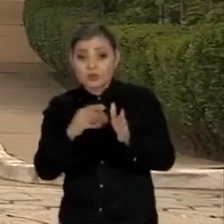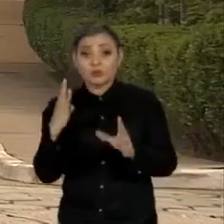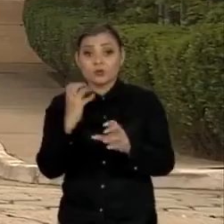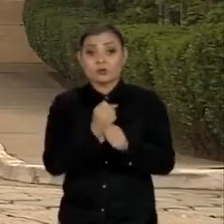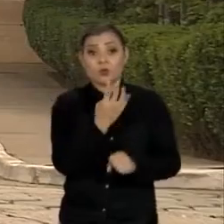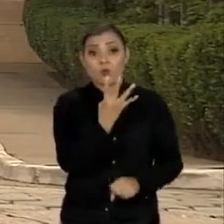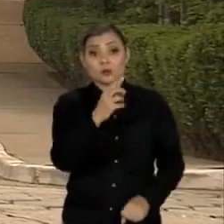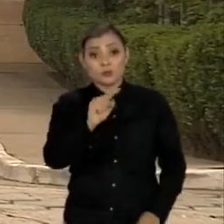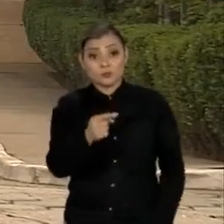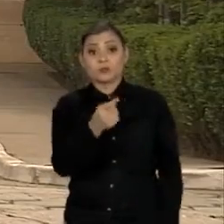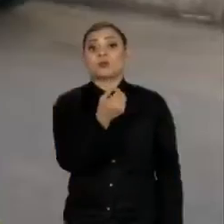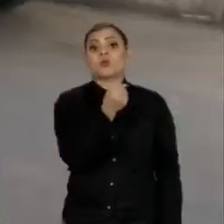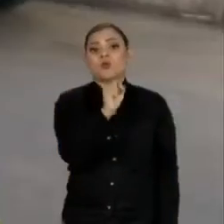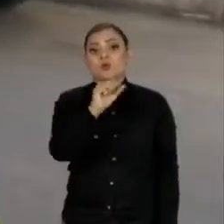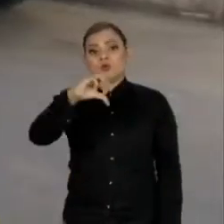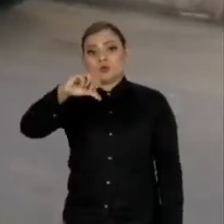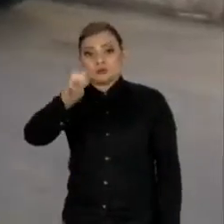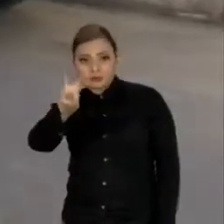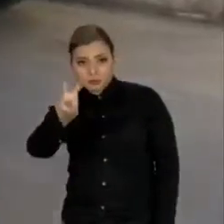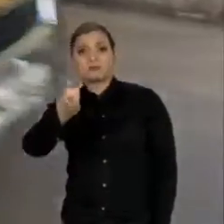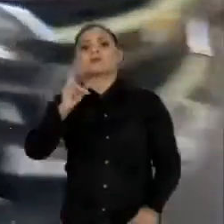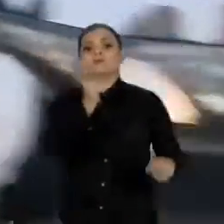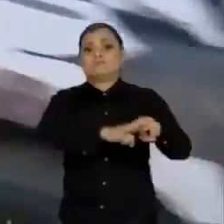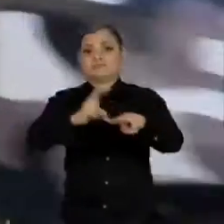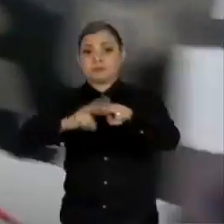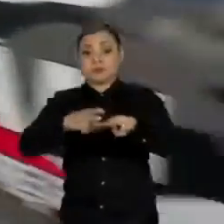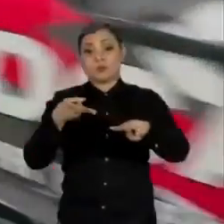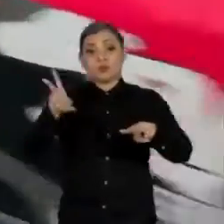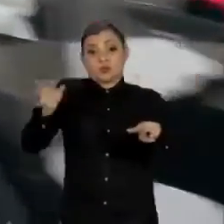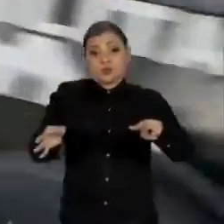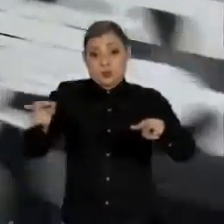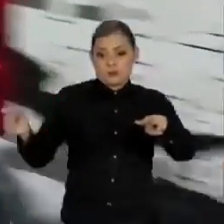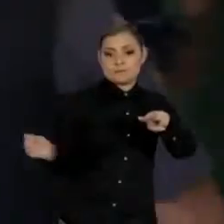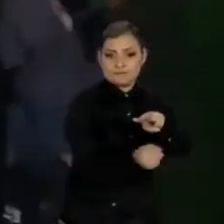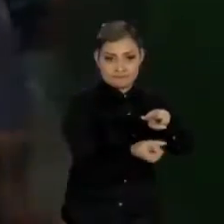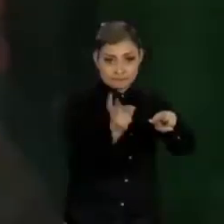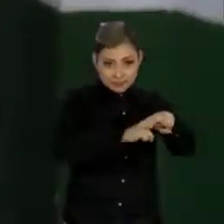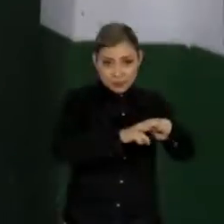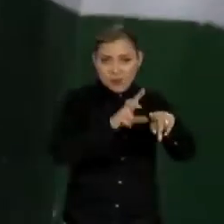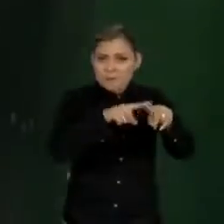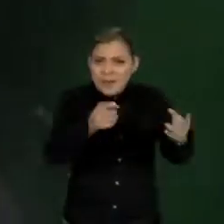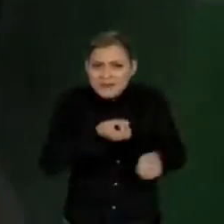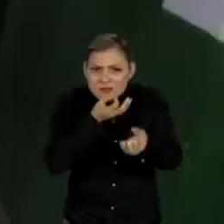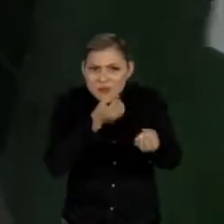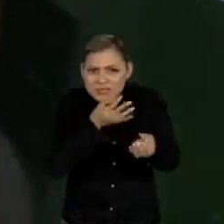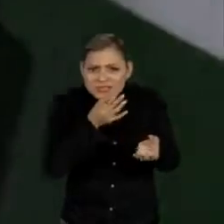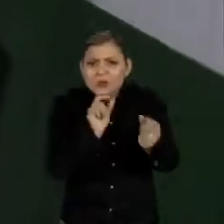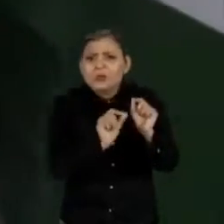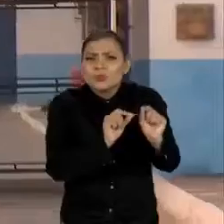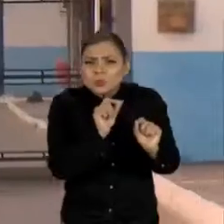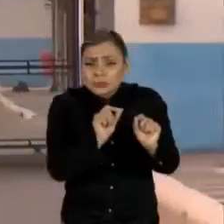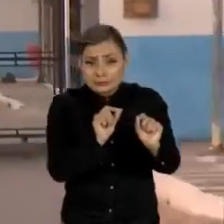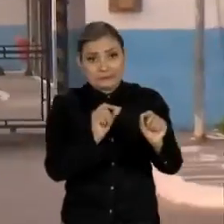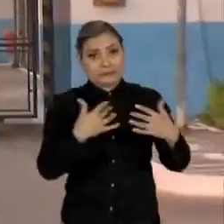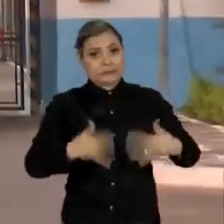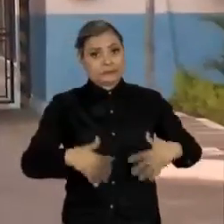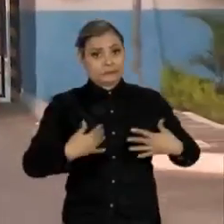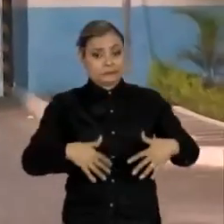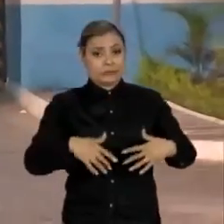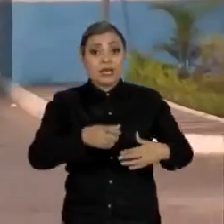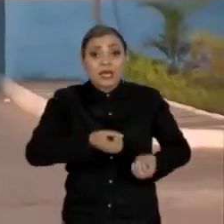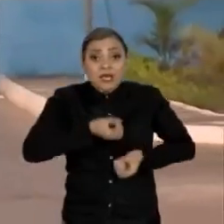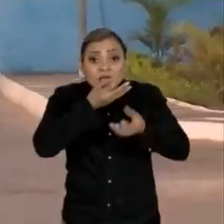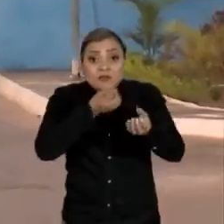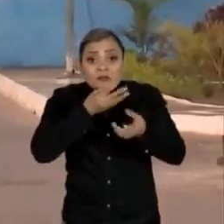.895 mandados de prisão em segunda instância. Mas o dado não é preciso porque as informações